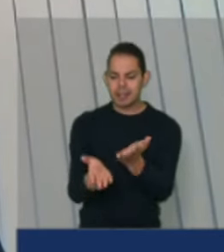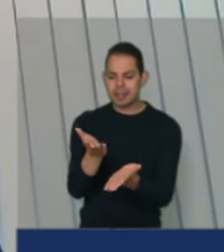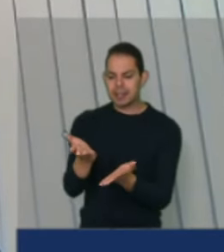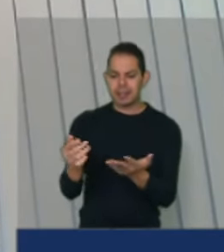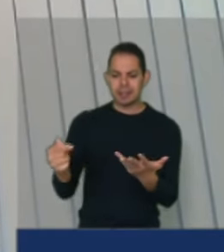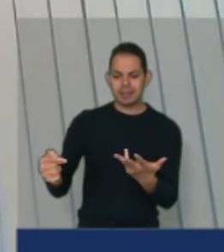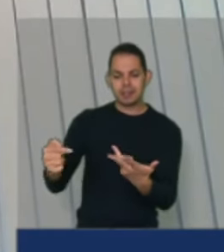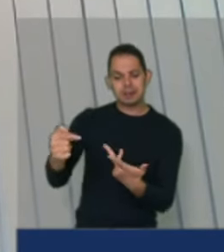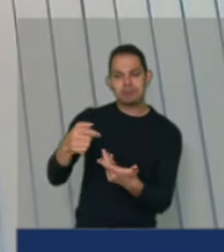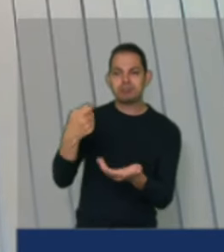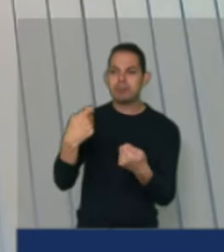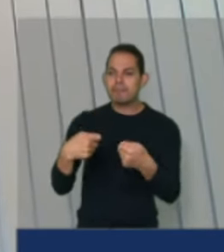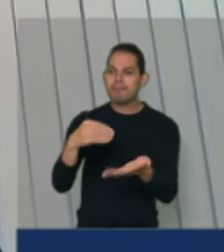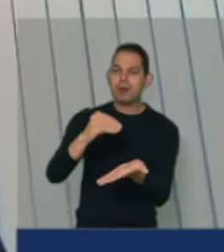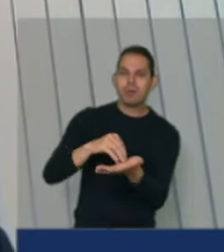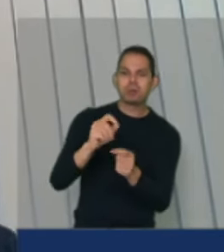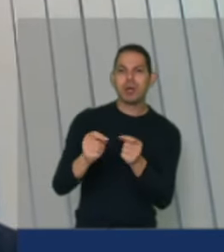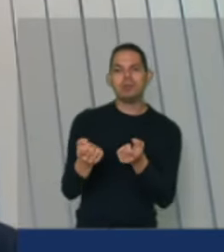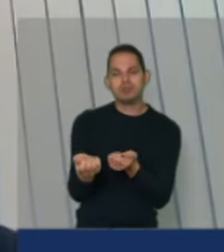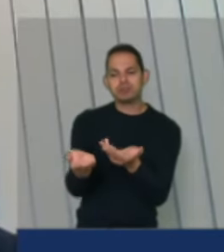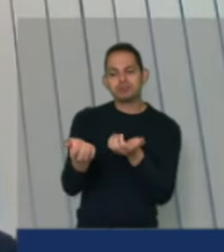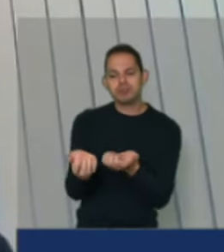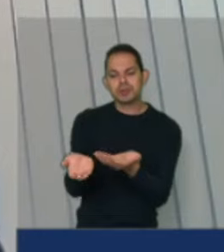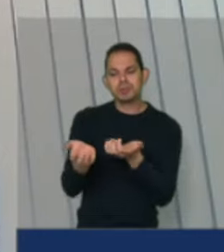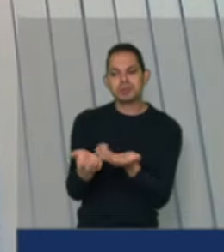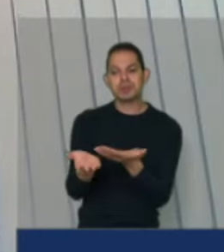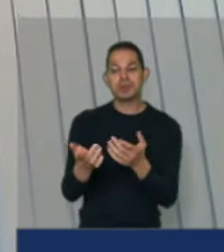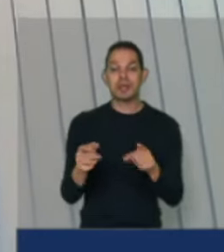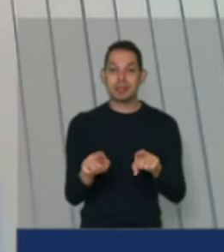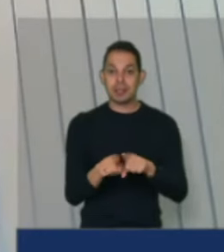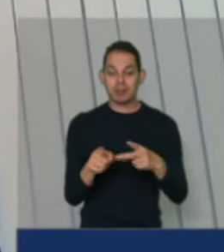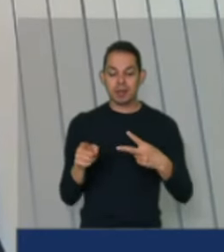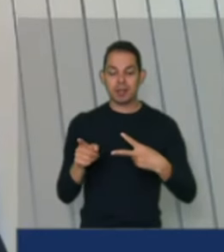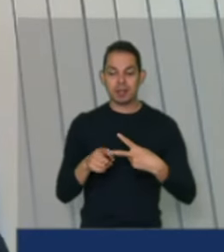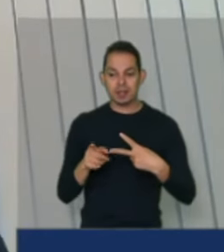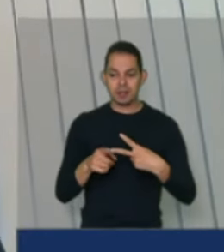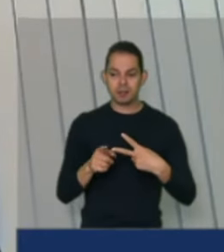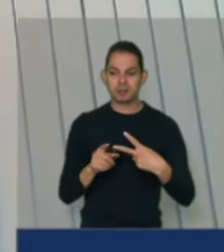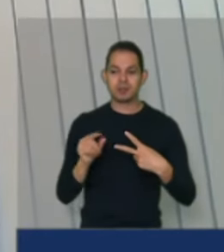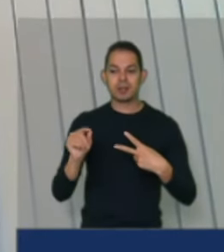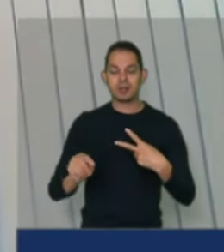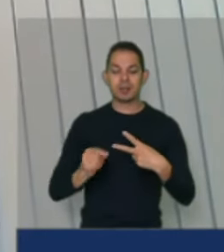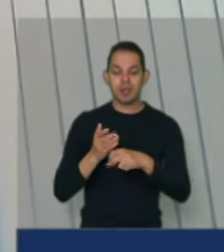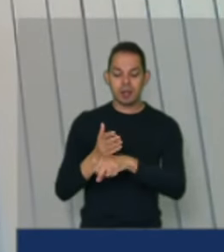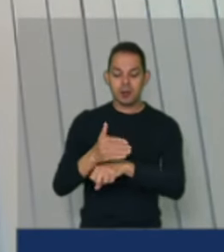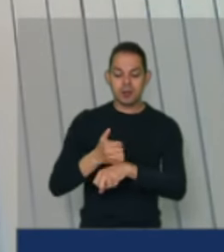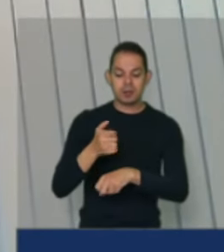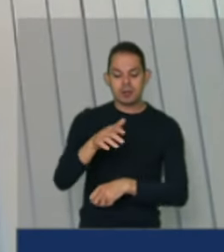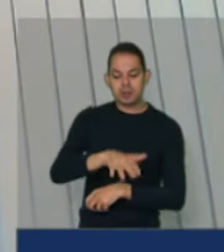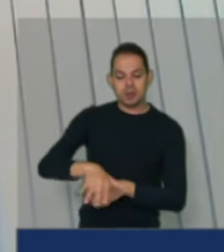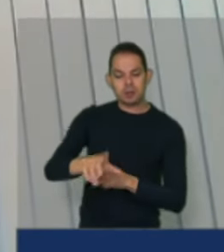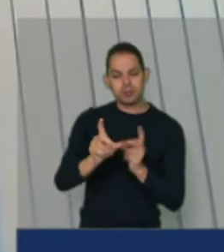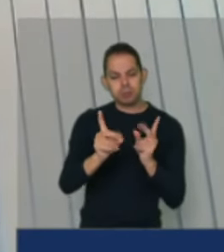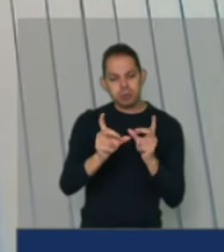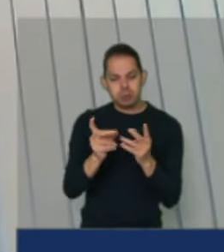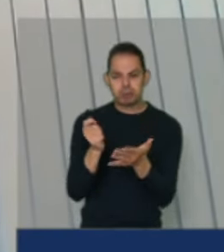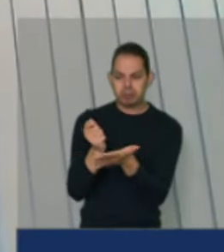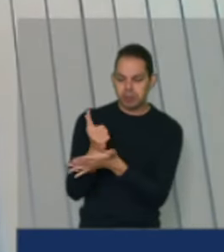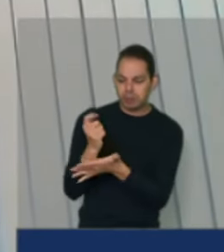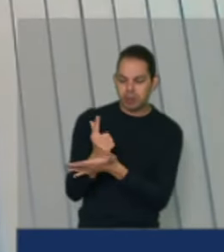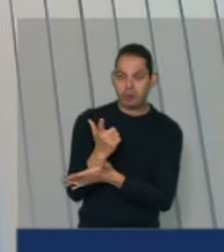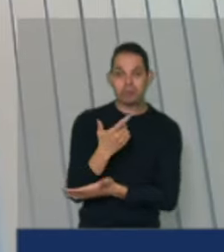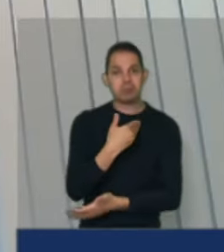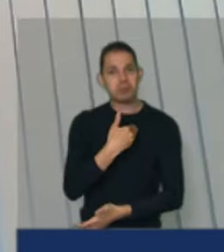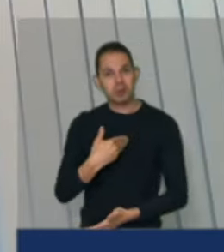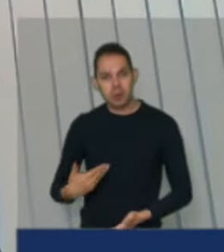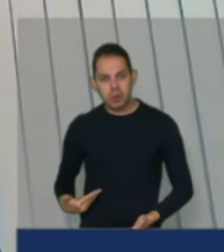dos agricultores familiares brasileiros um outro pilar também nesse mesmo sentido é o acesso ao mercado seja o mercado público